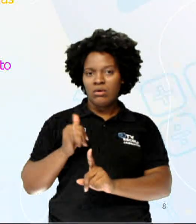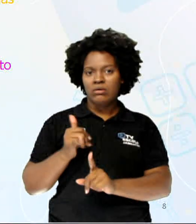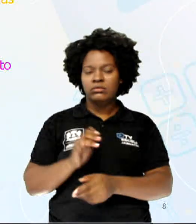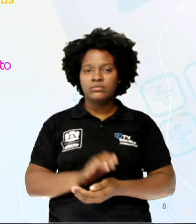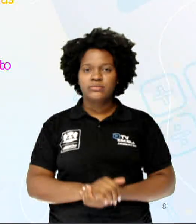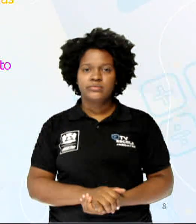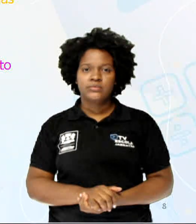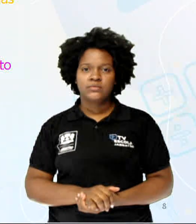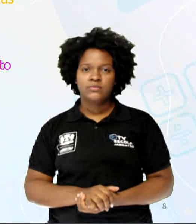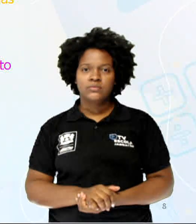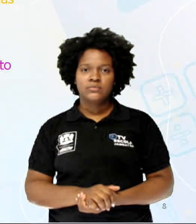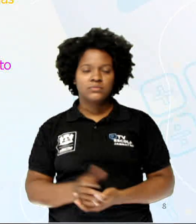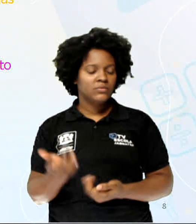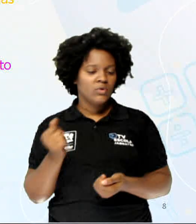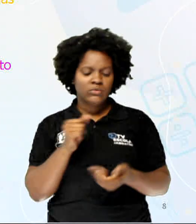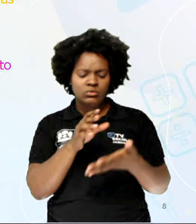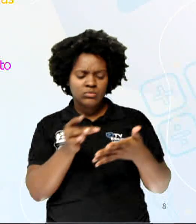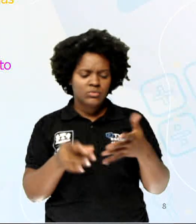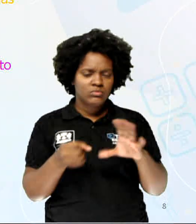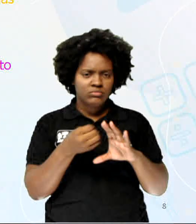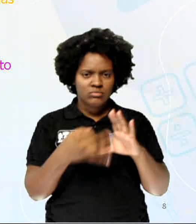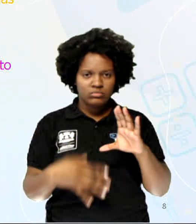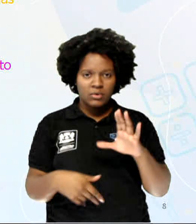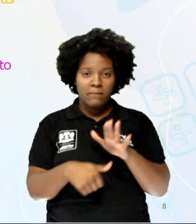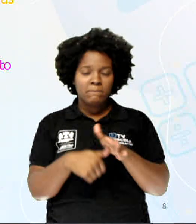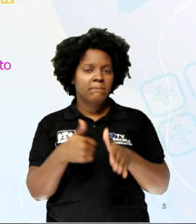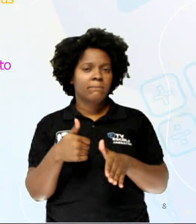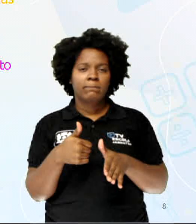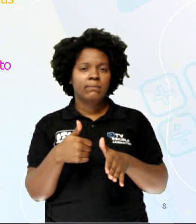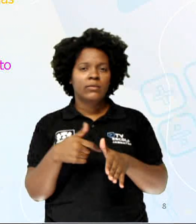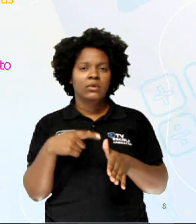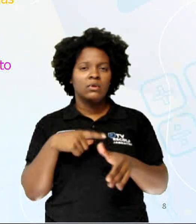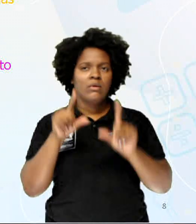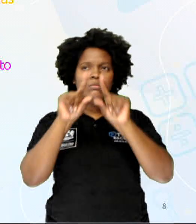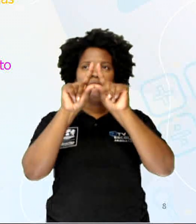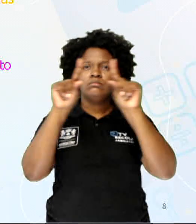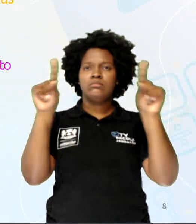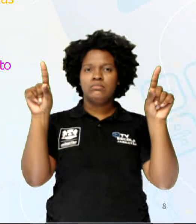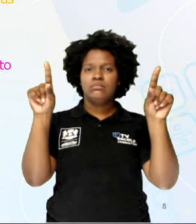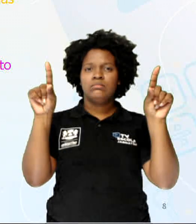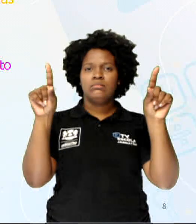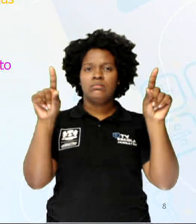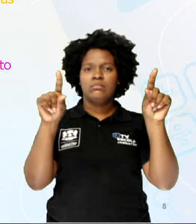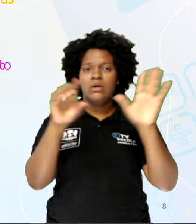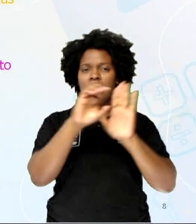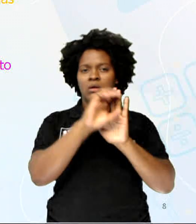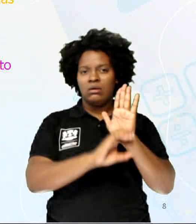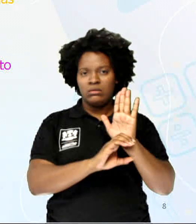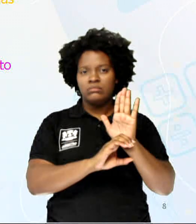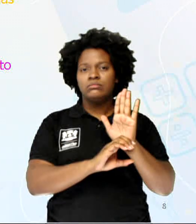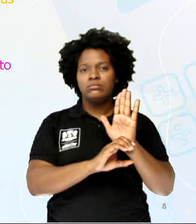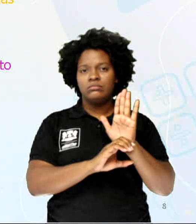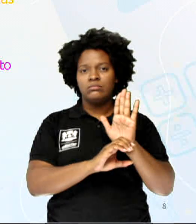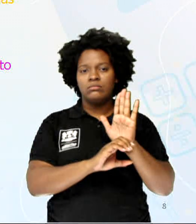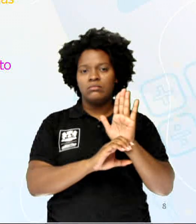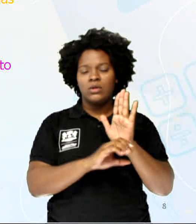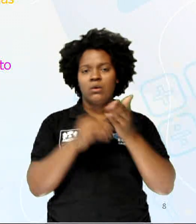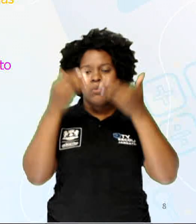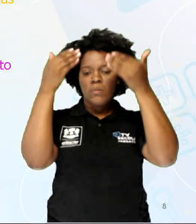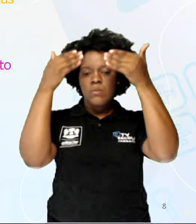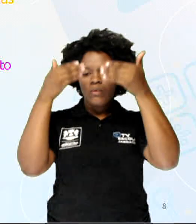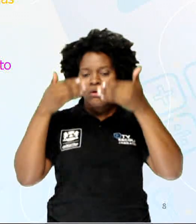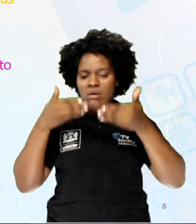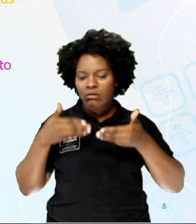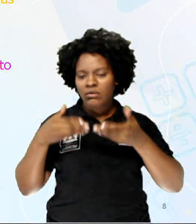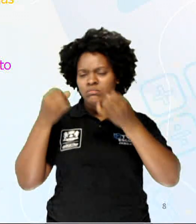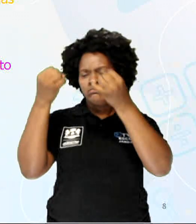juntos essas características? Primeiro, gente, nós temos o título desse capítulo, que é o capítulo chamado O Véu, em que